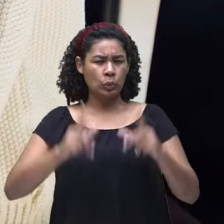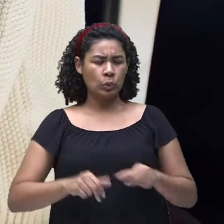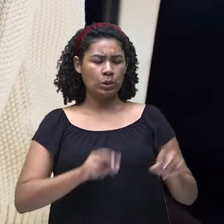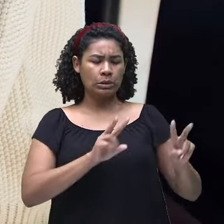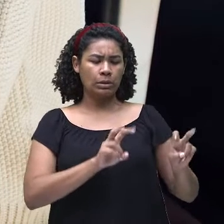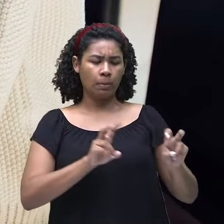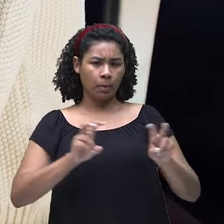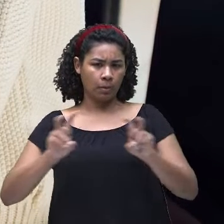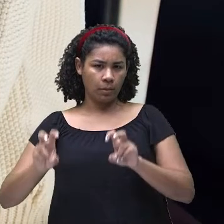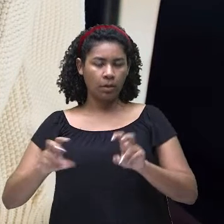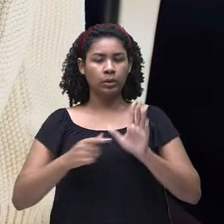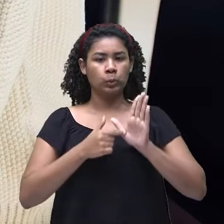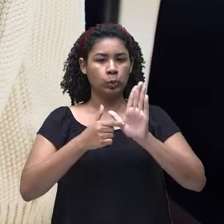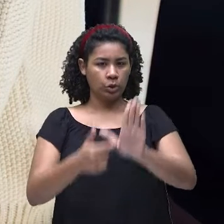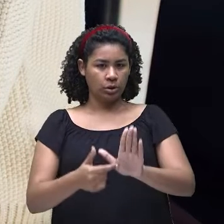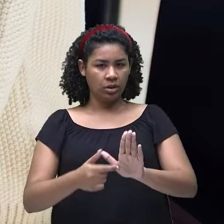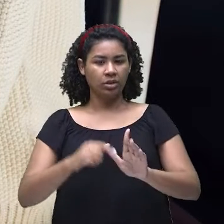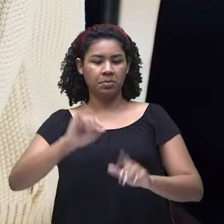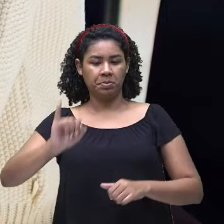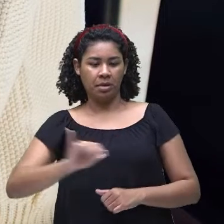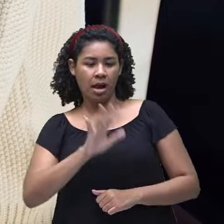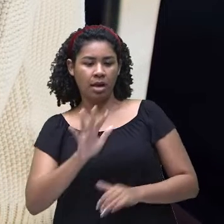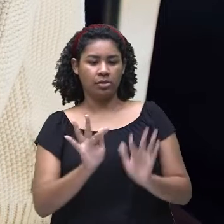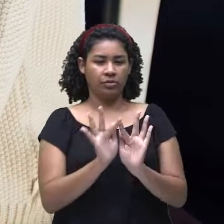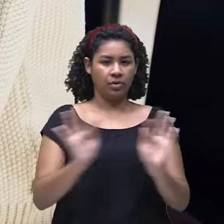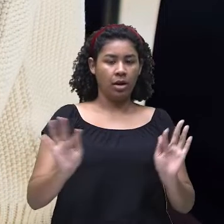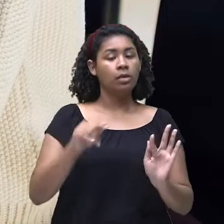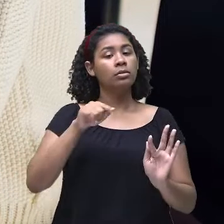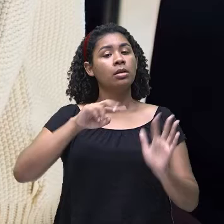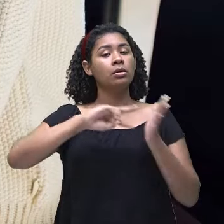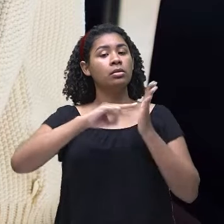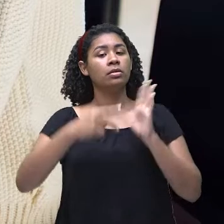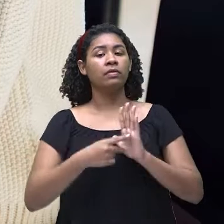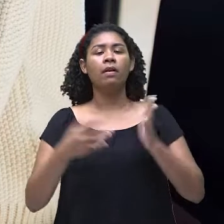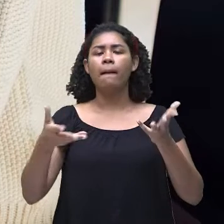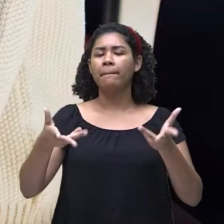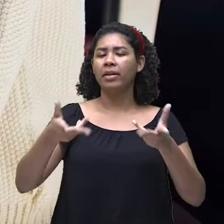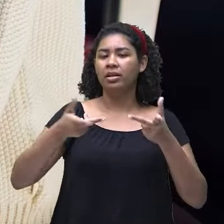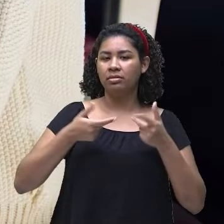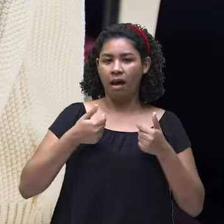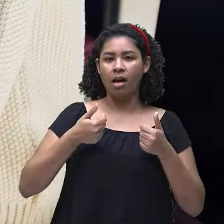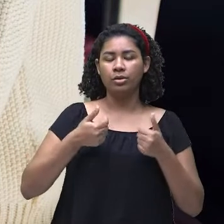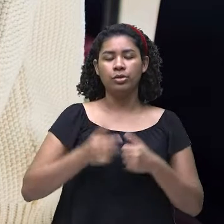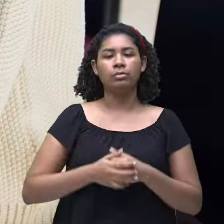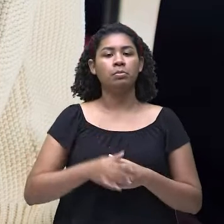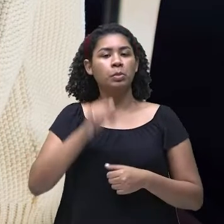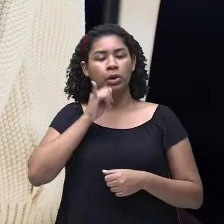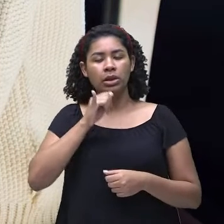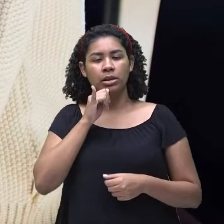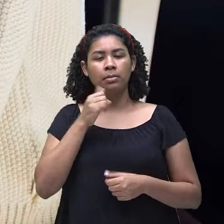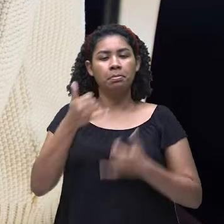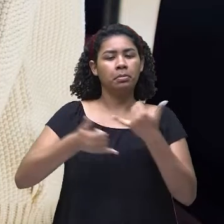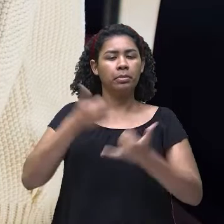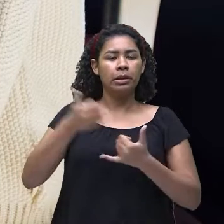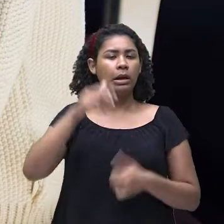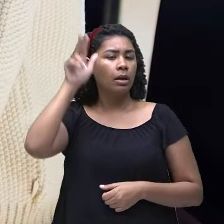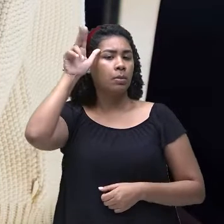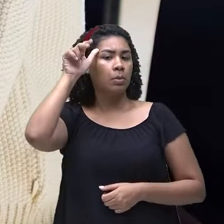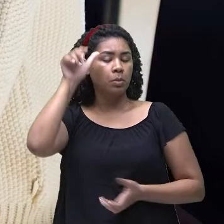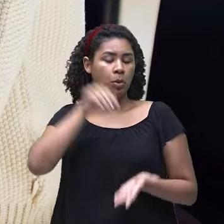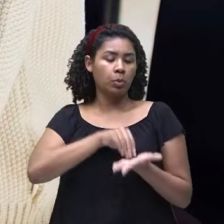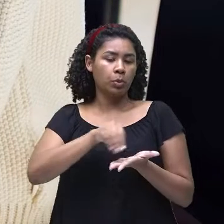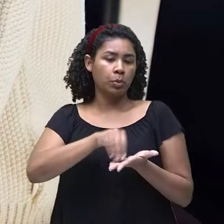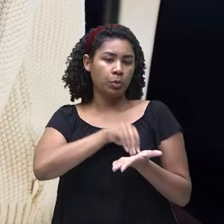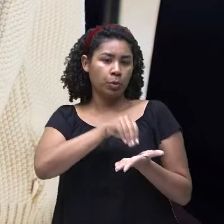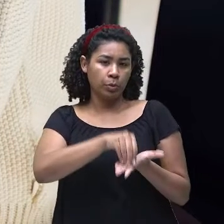habilidades, né? Que as pessoas possuem. Por exemplo, jogar xadrez e agora tocar um instrumento. Qual seria o